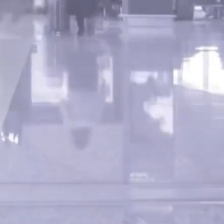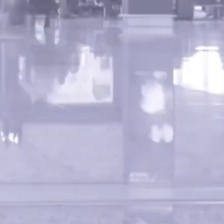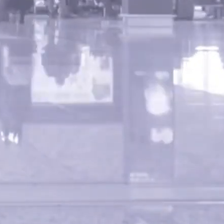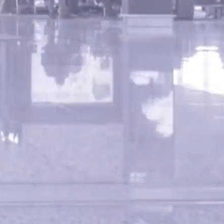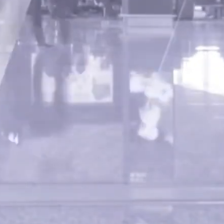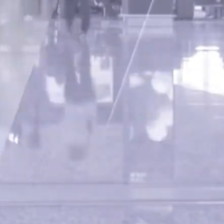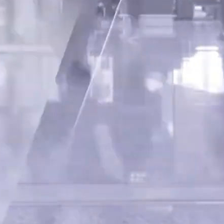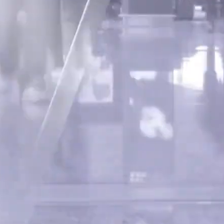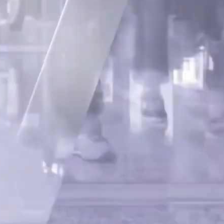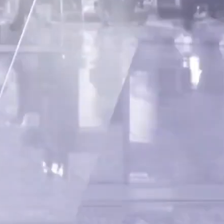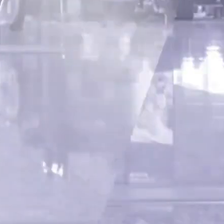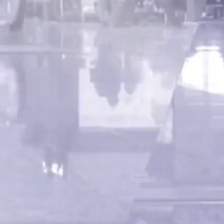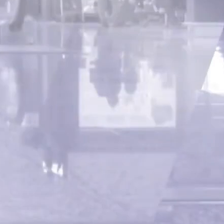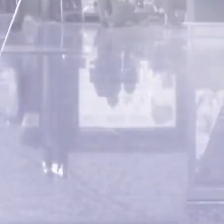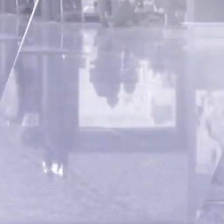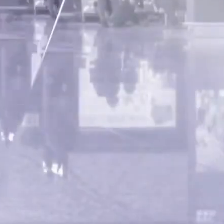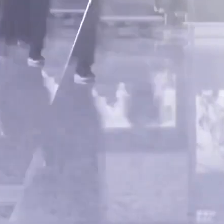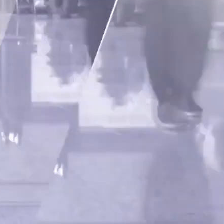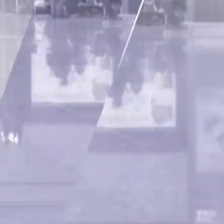amém